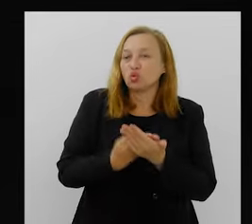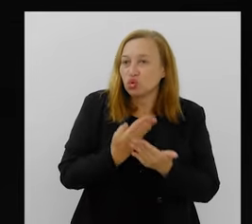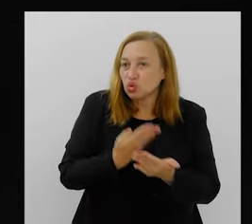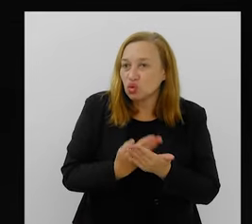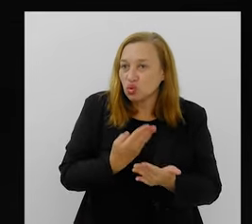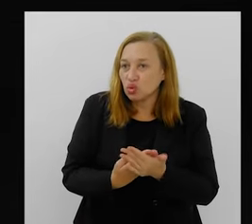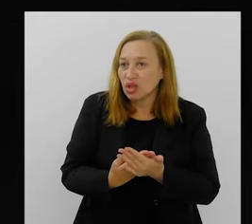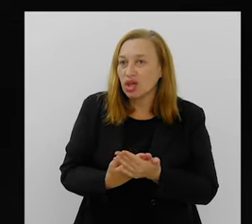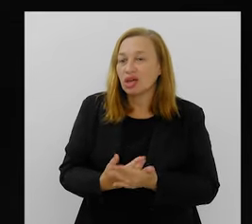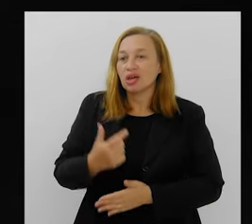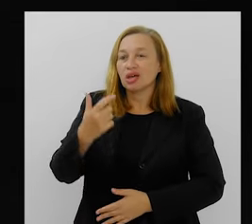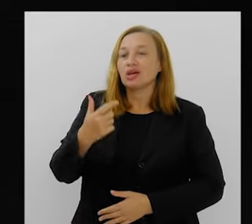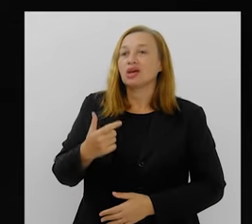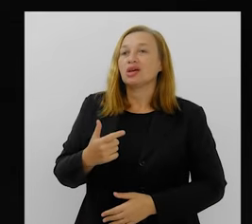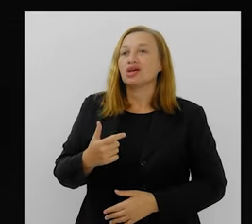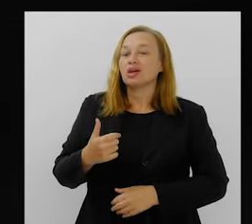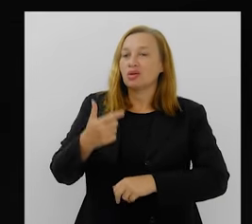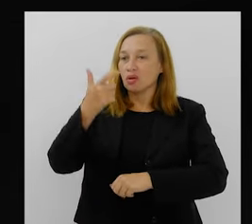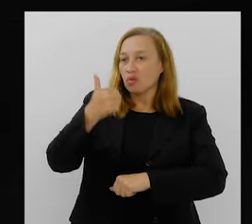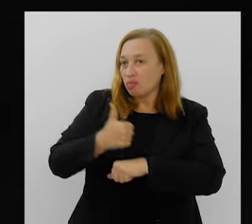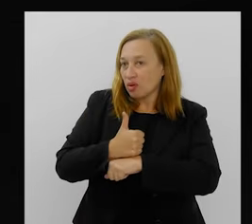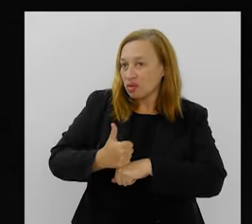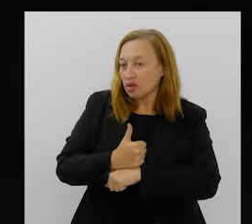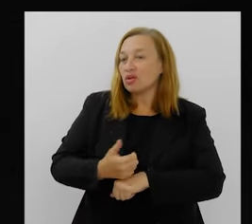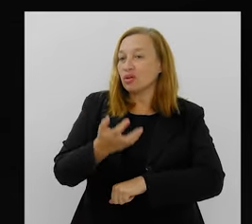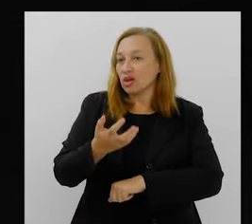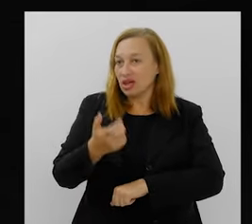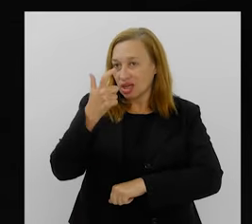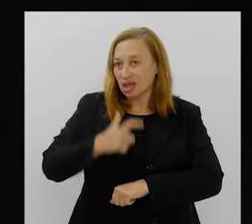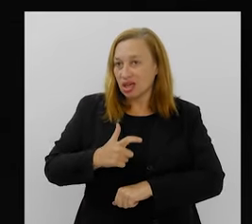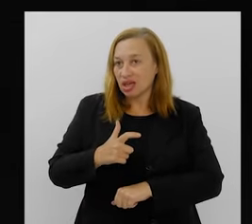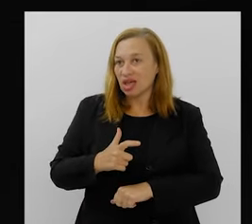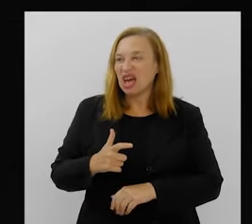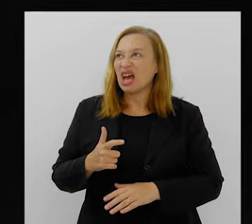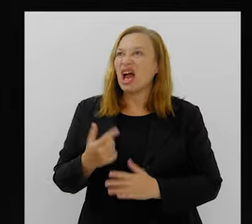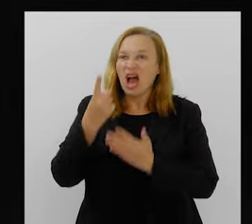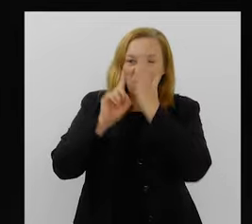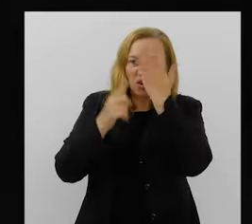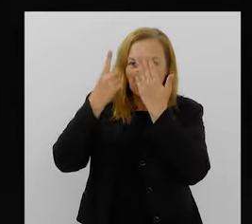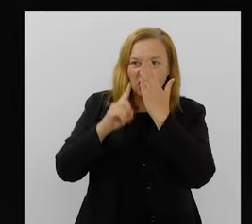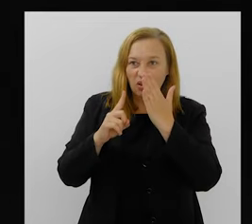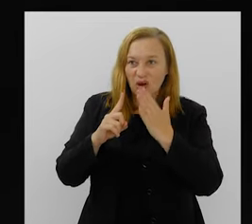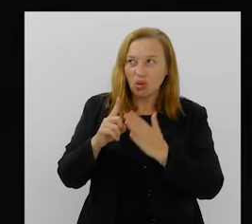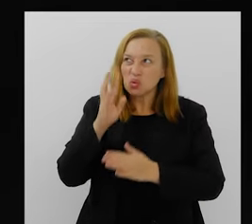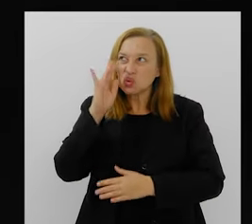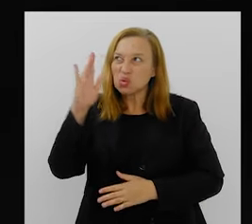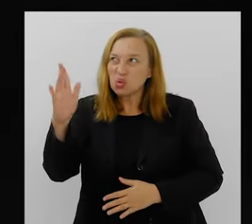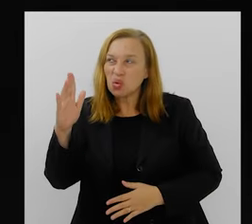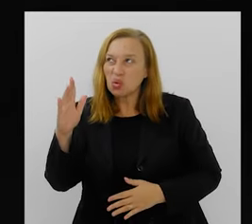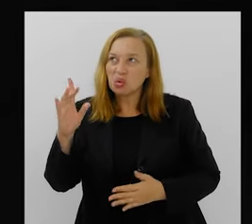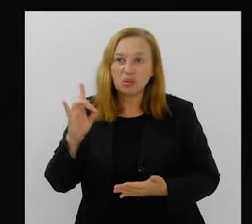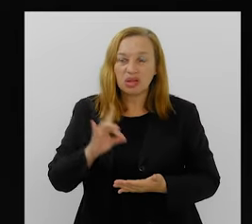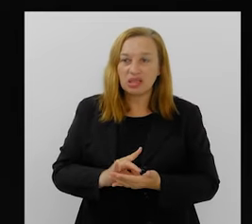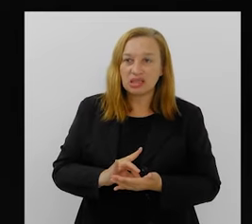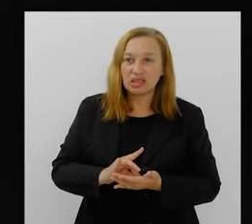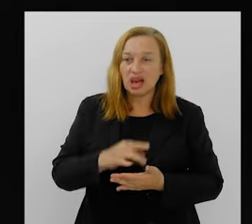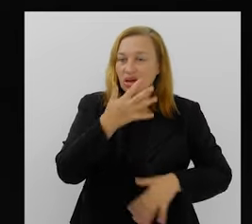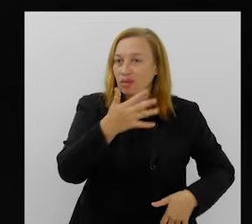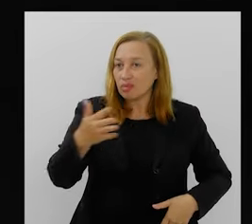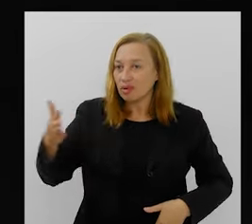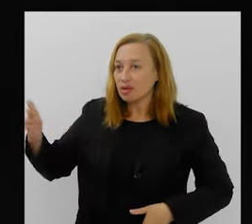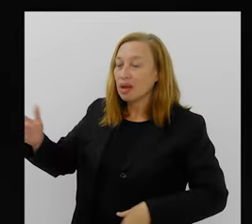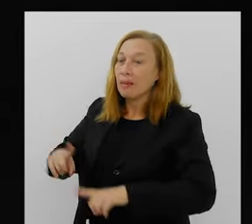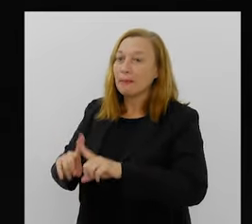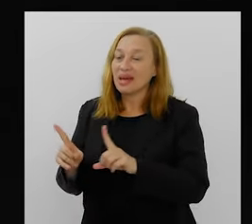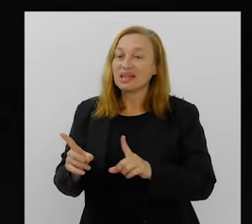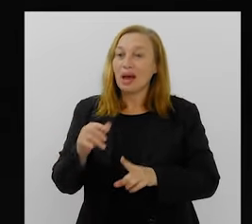Eu estudei, me tornei a Mara que eu queria. Com relação ao Carnaval, não realizei meu sonho de ser a porta-bandeira do Salgueiro, mas eu acho que a Mara,